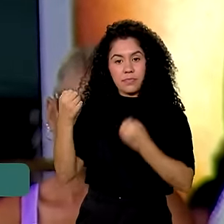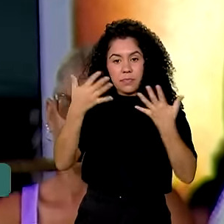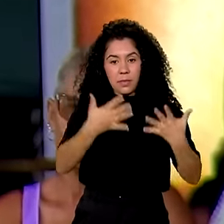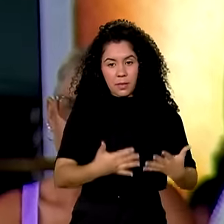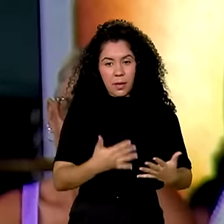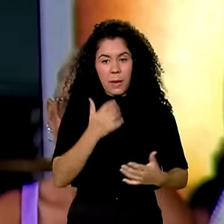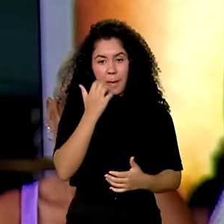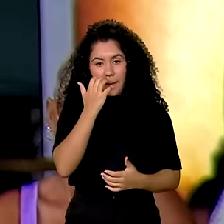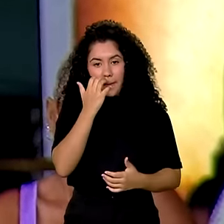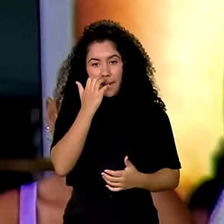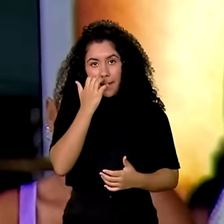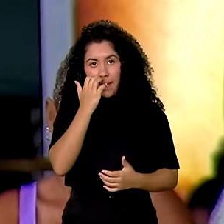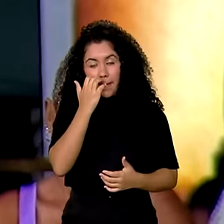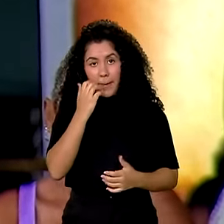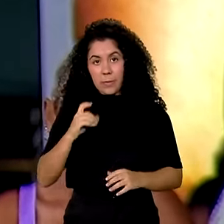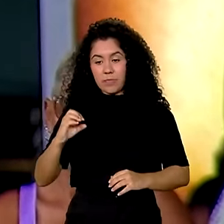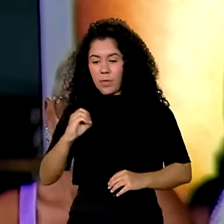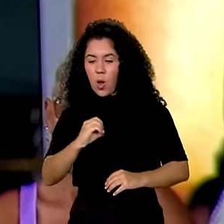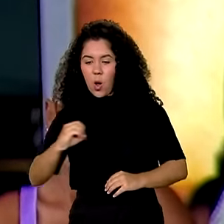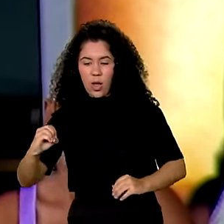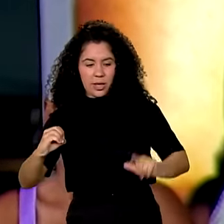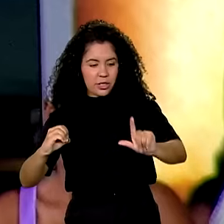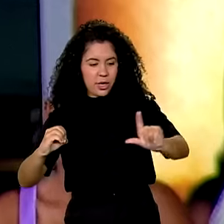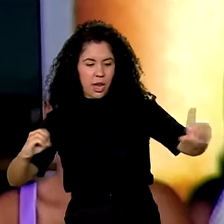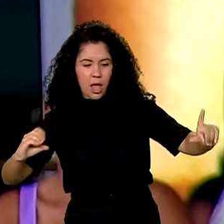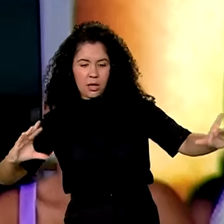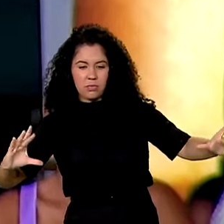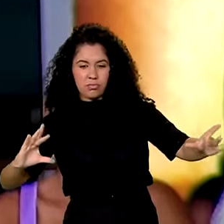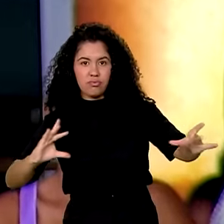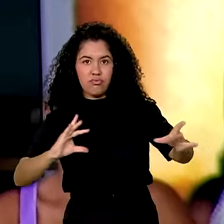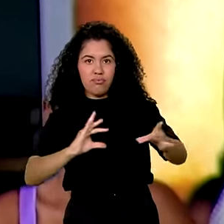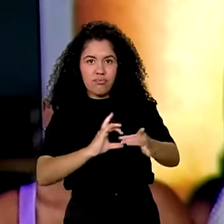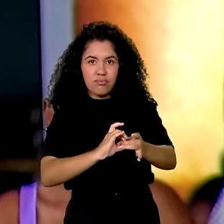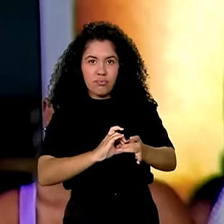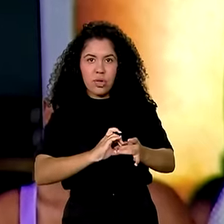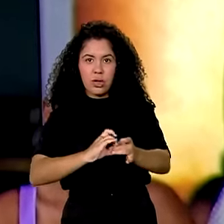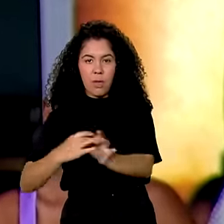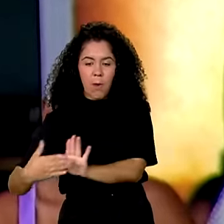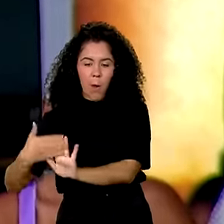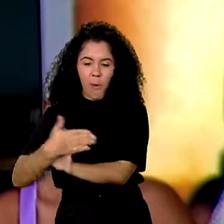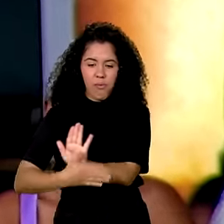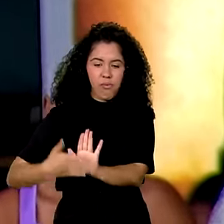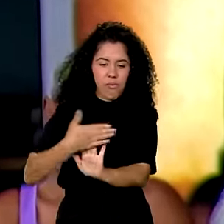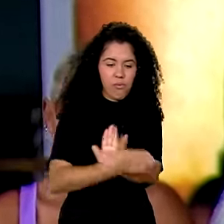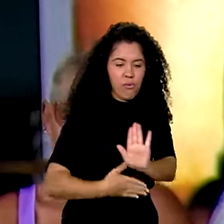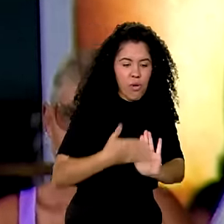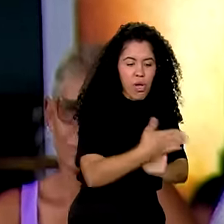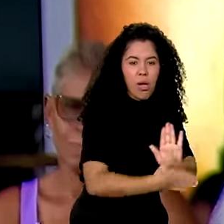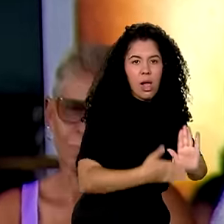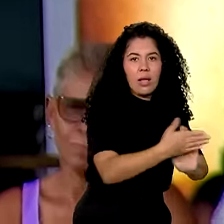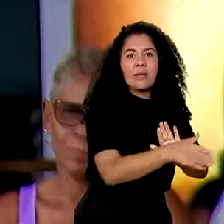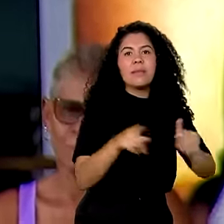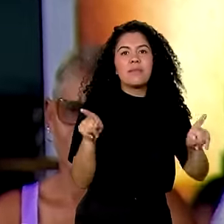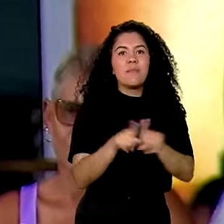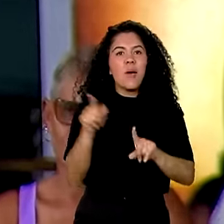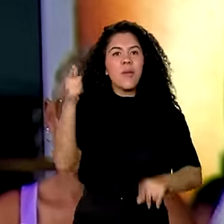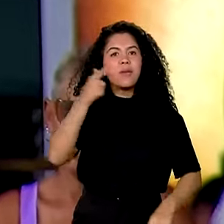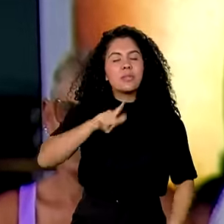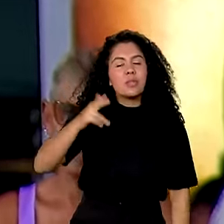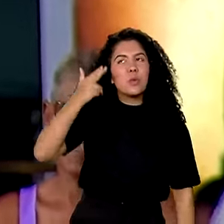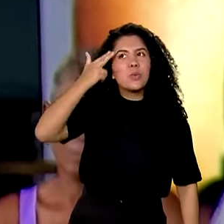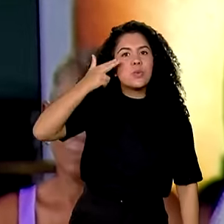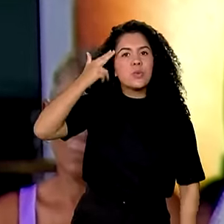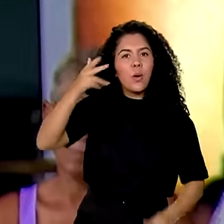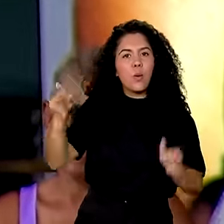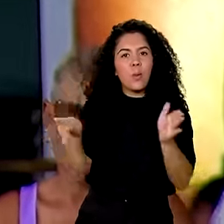o oeste com o leste, para realizar o sonho do professor da UFBA